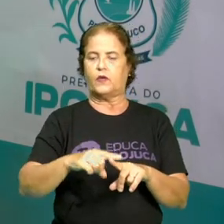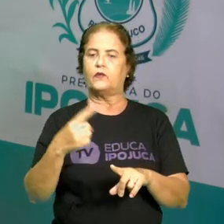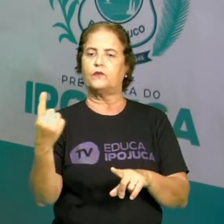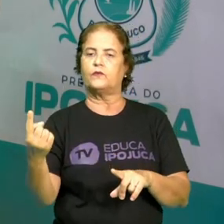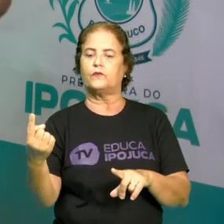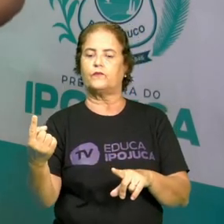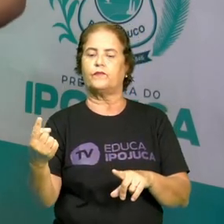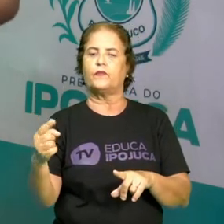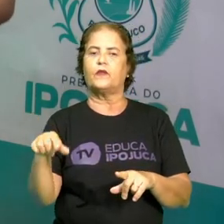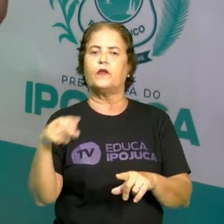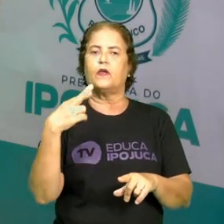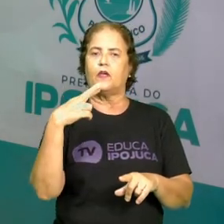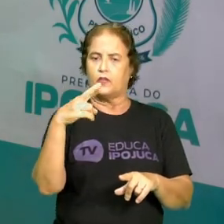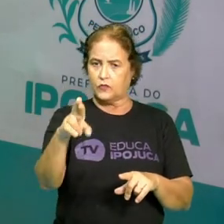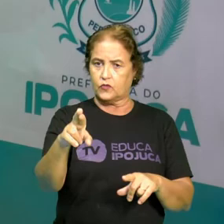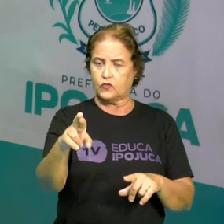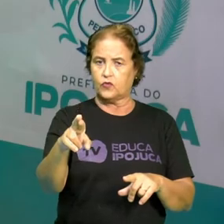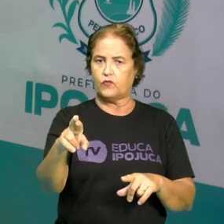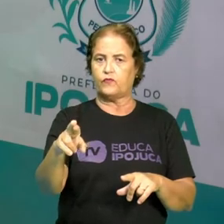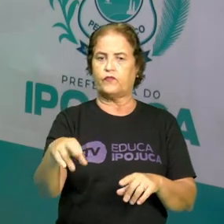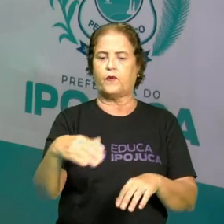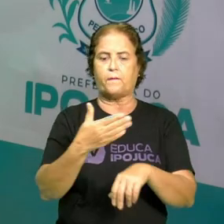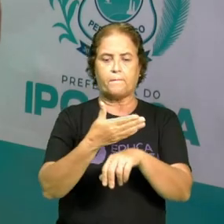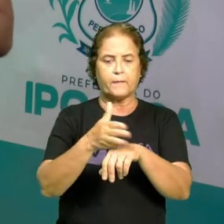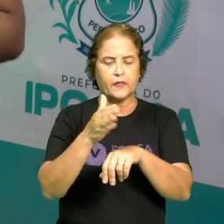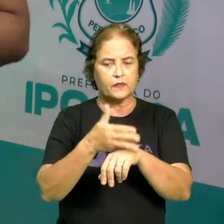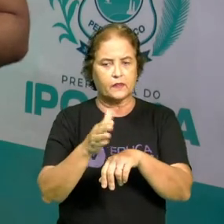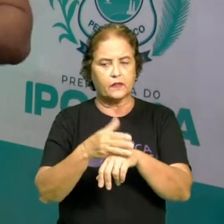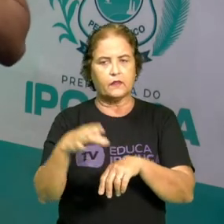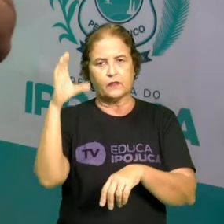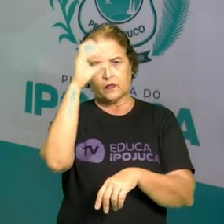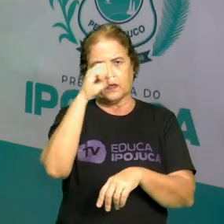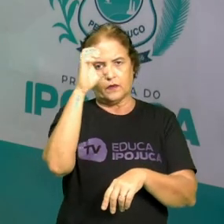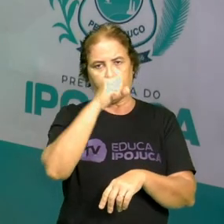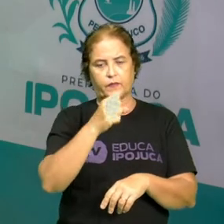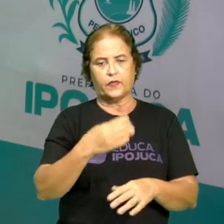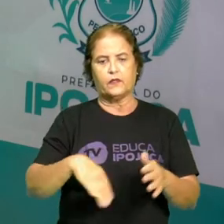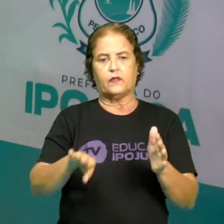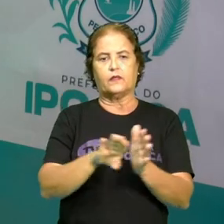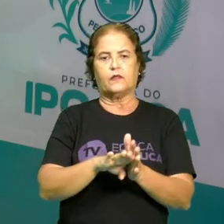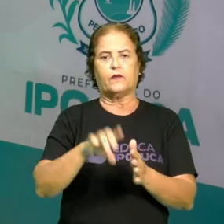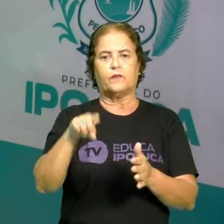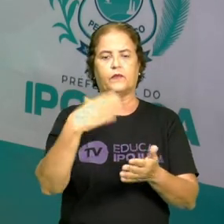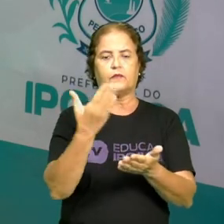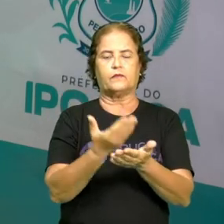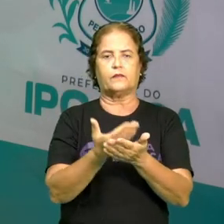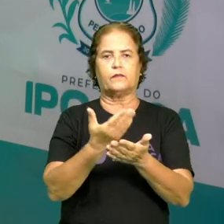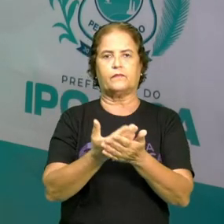Resolva essa questão, pratique e aprenda. E até a próxima aula.